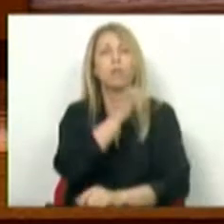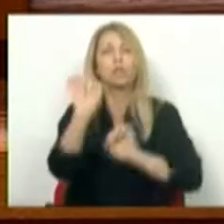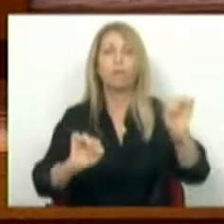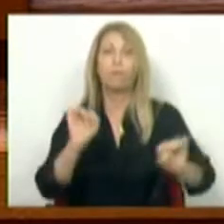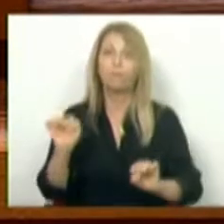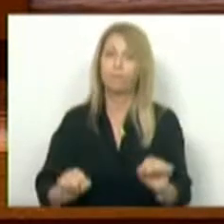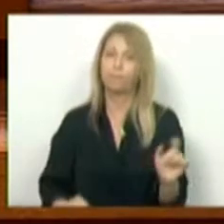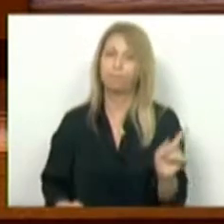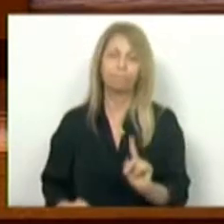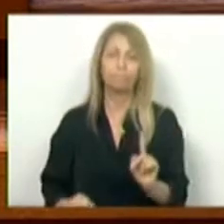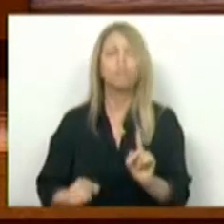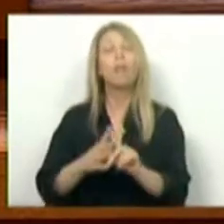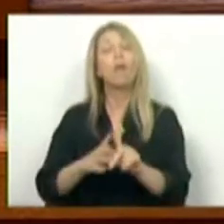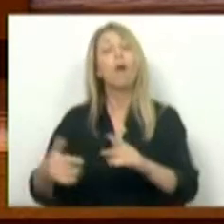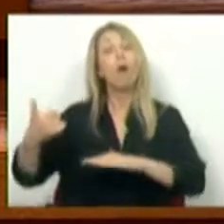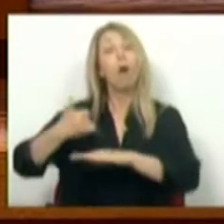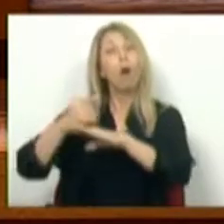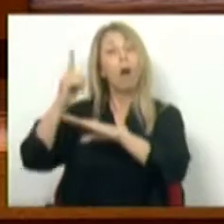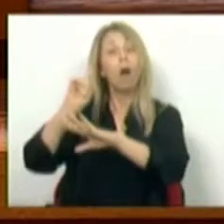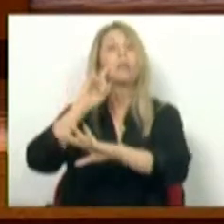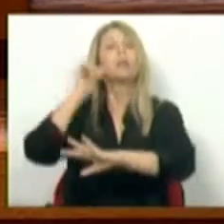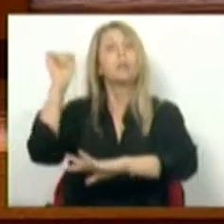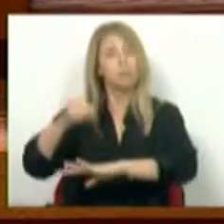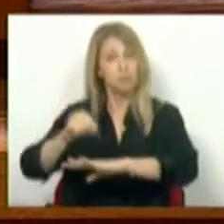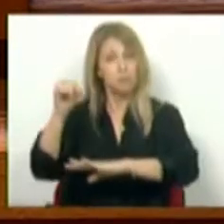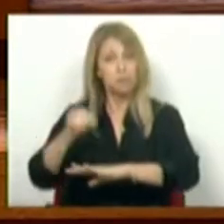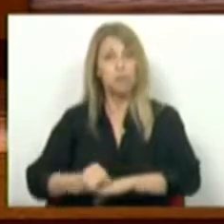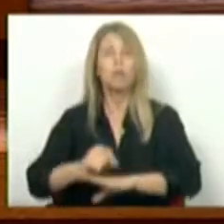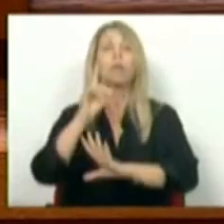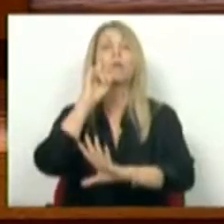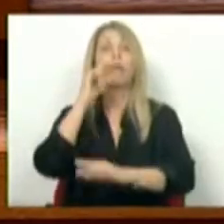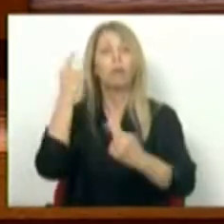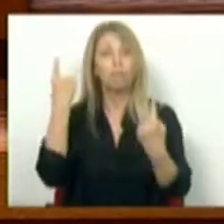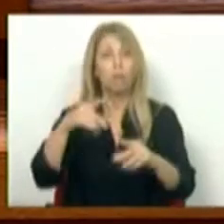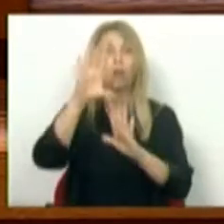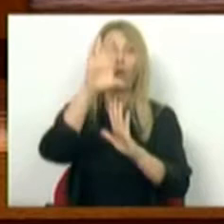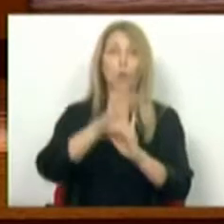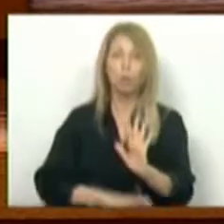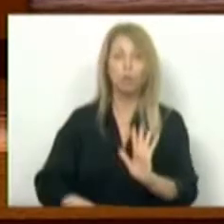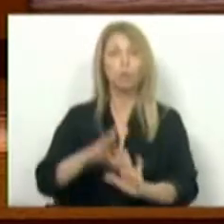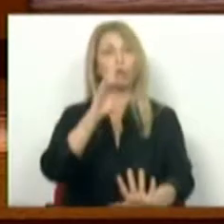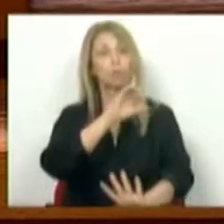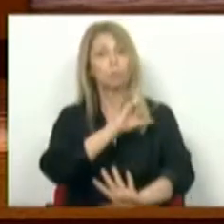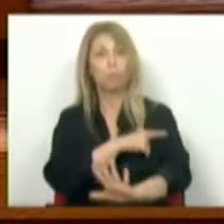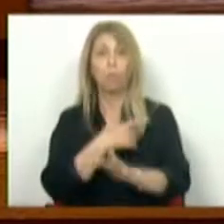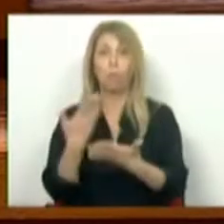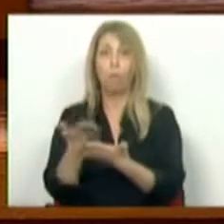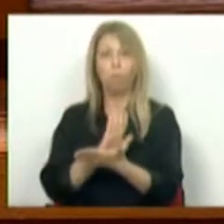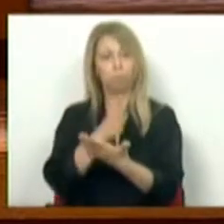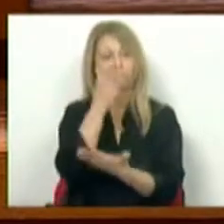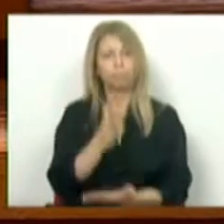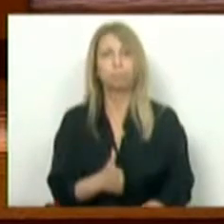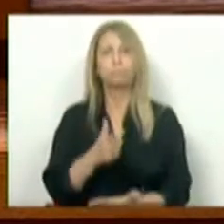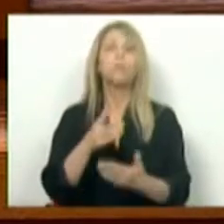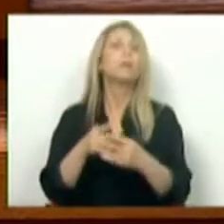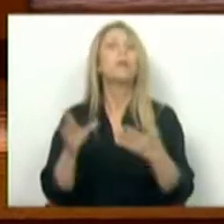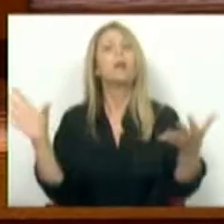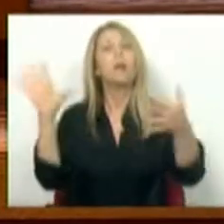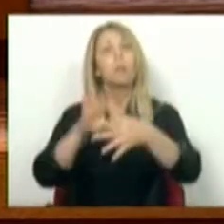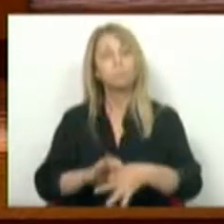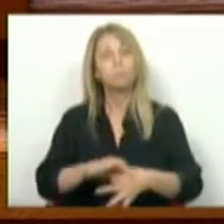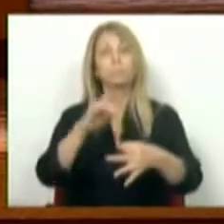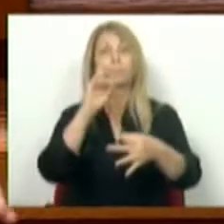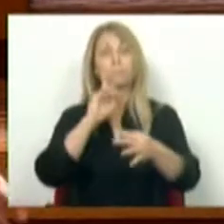que as ordens tenham condições para exercer com isenção e independência o seu poder e dever de regulação deontológica e